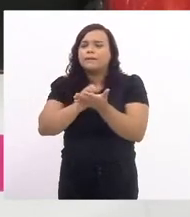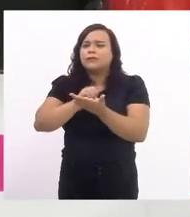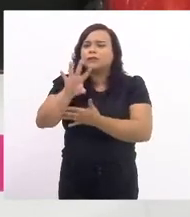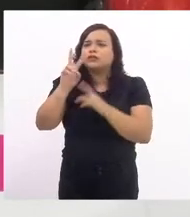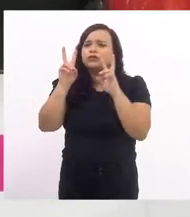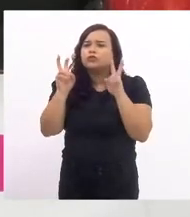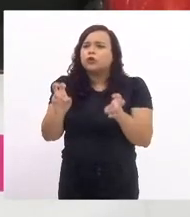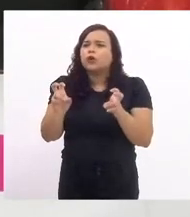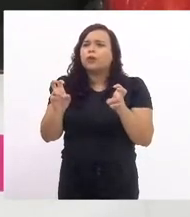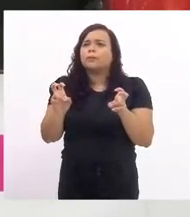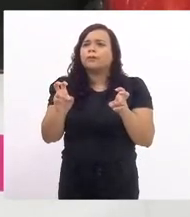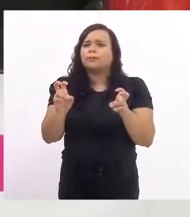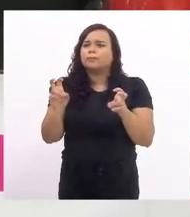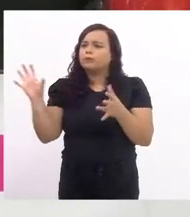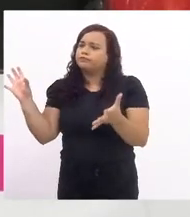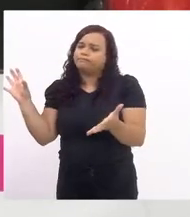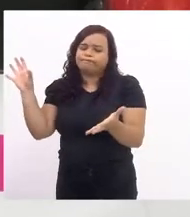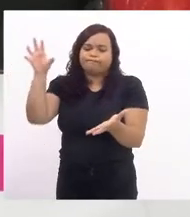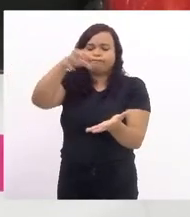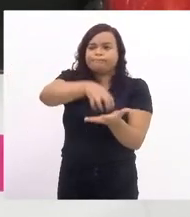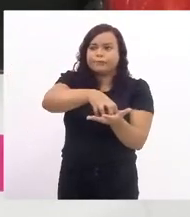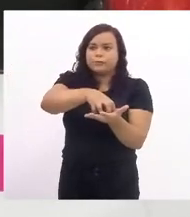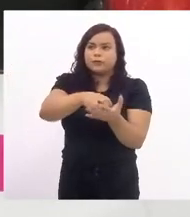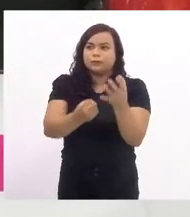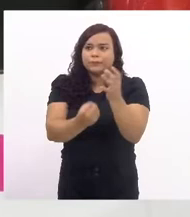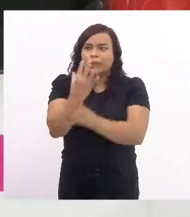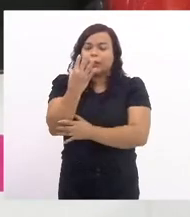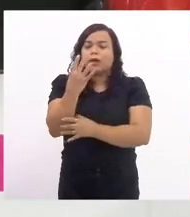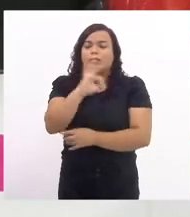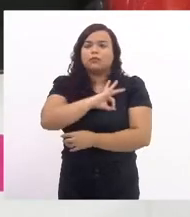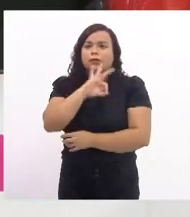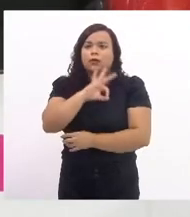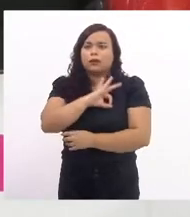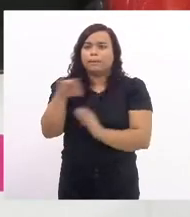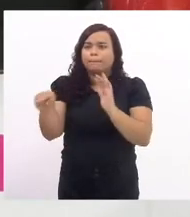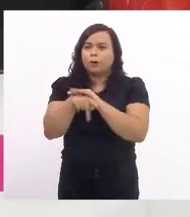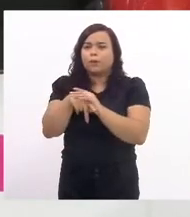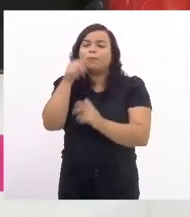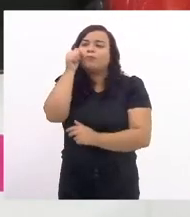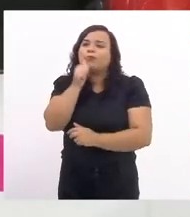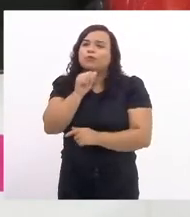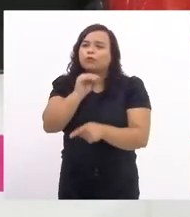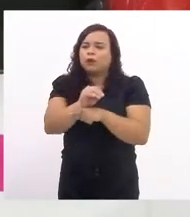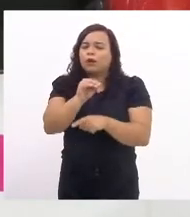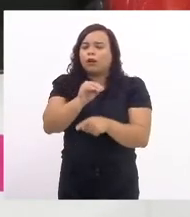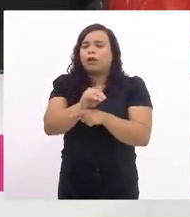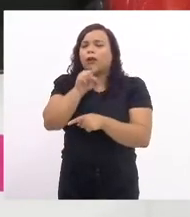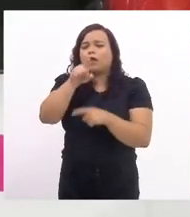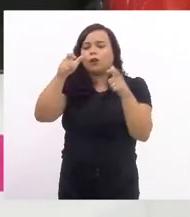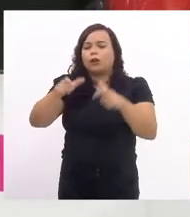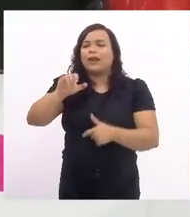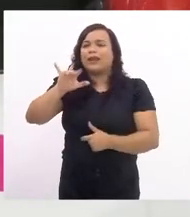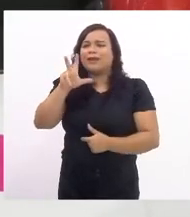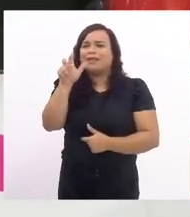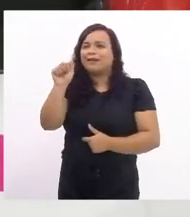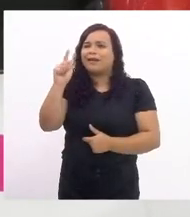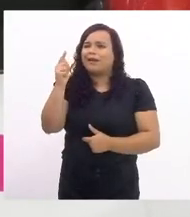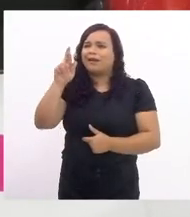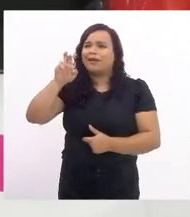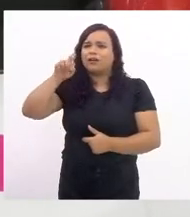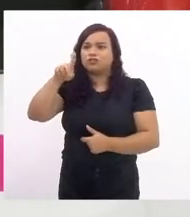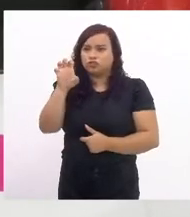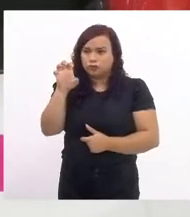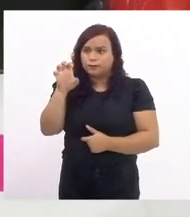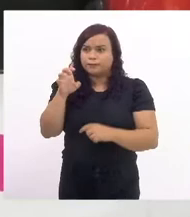de atendimento à mulher na Ilha Grande, pareceres da comissão de indicação legislativa favorável. relator deputado Felipe Pobel. Senhora